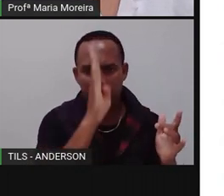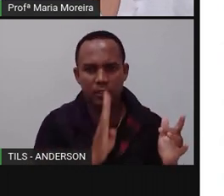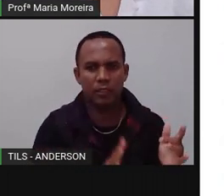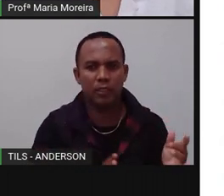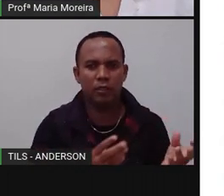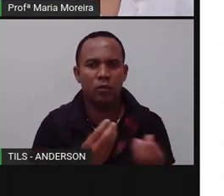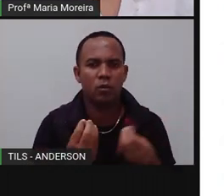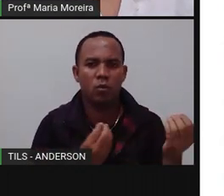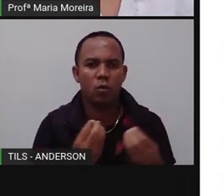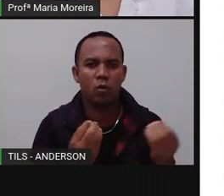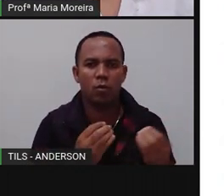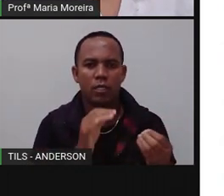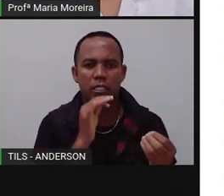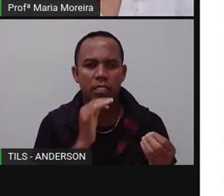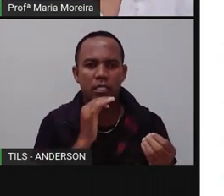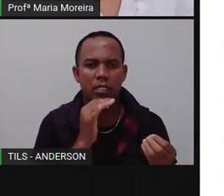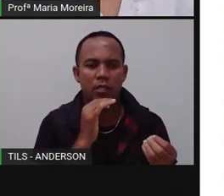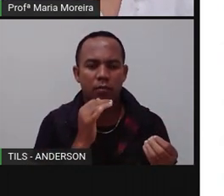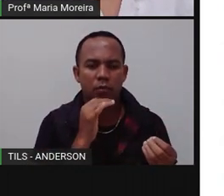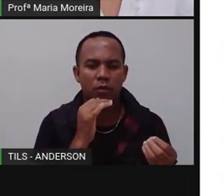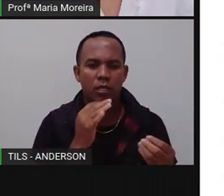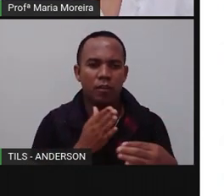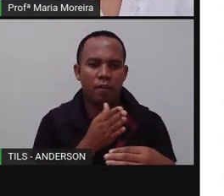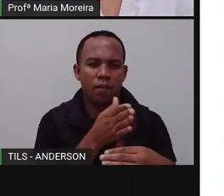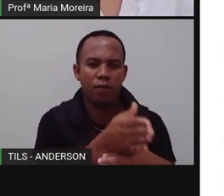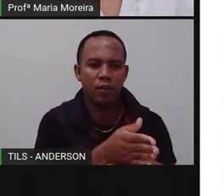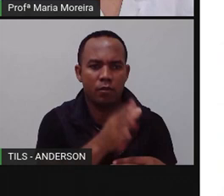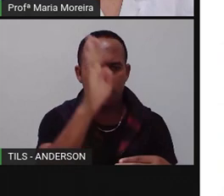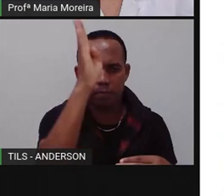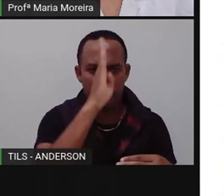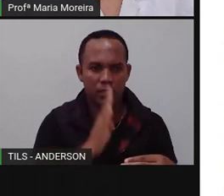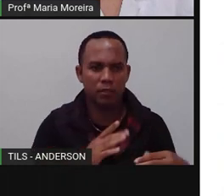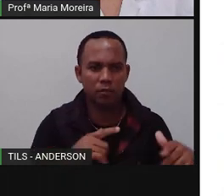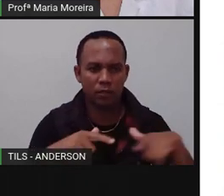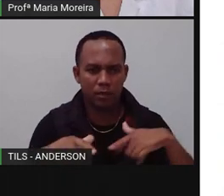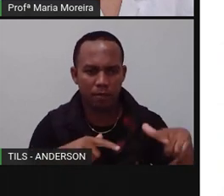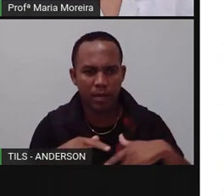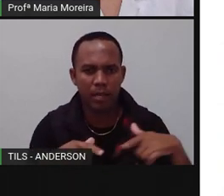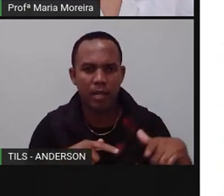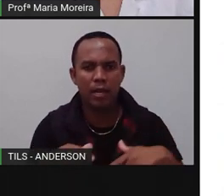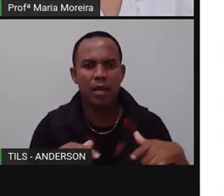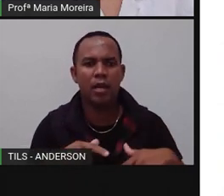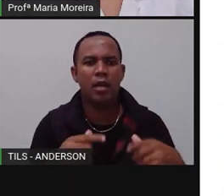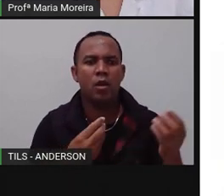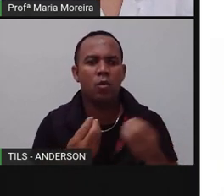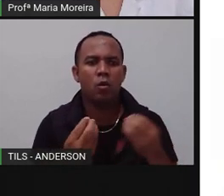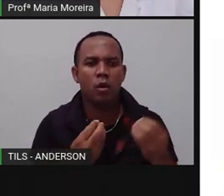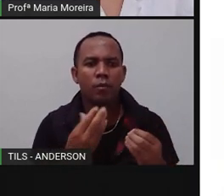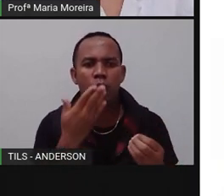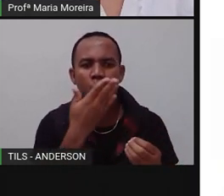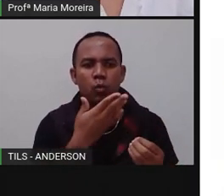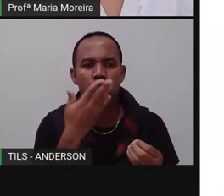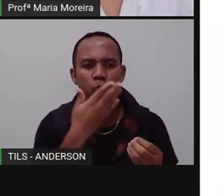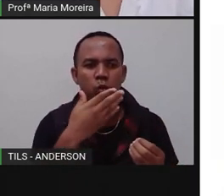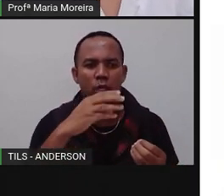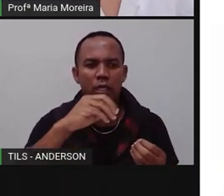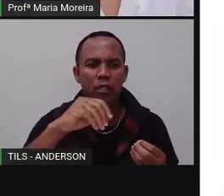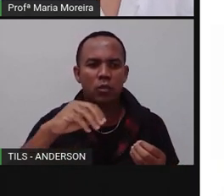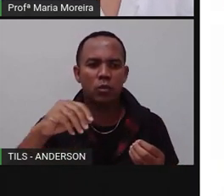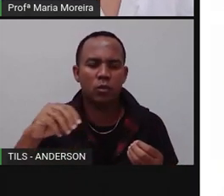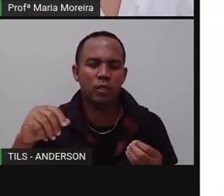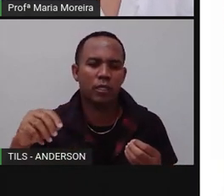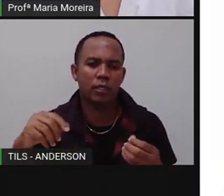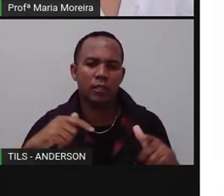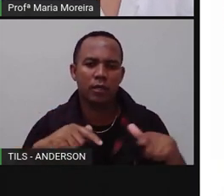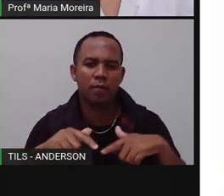colonial, os escravos, eles vieram ao Brasil para trabalhar na produção de açúcar. Você sabia que